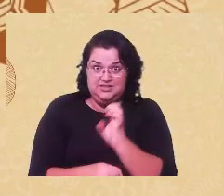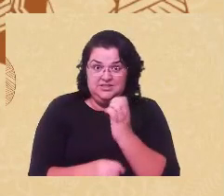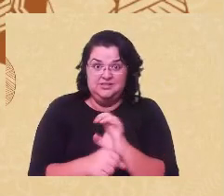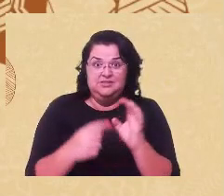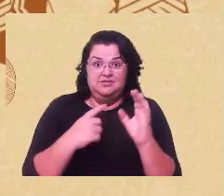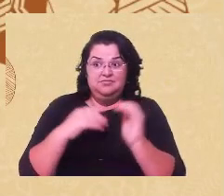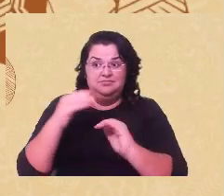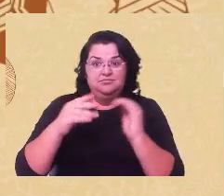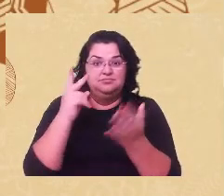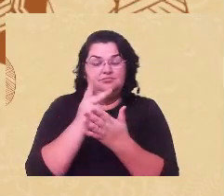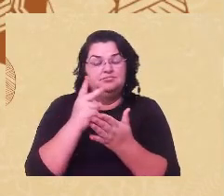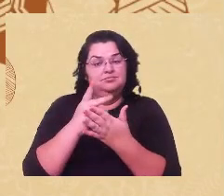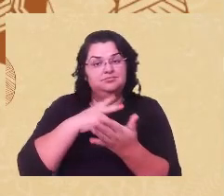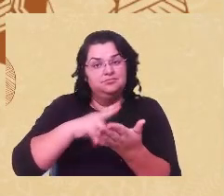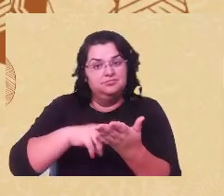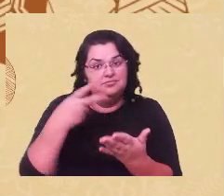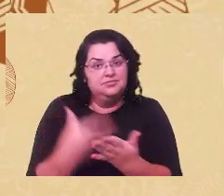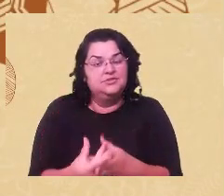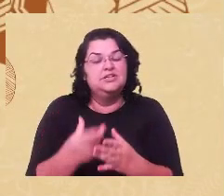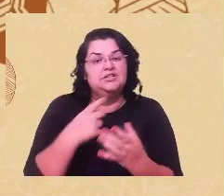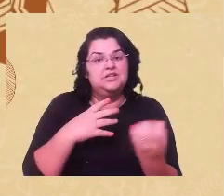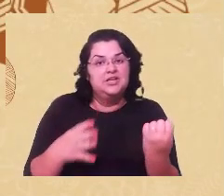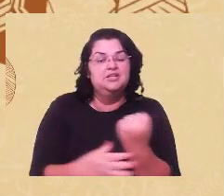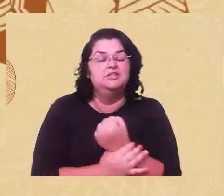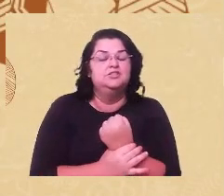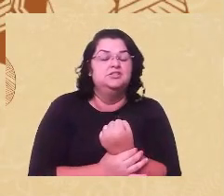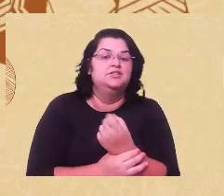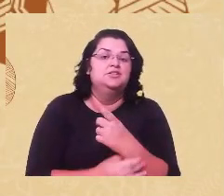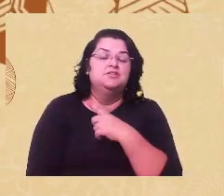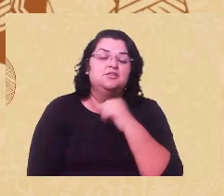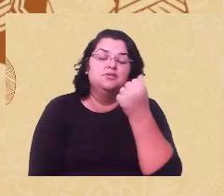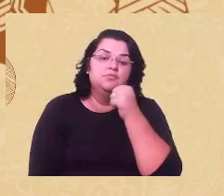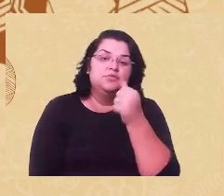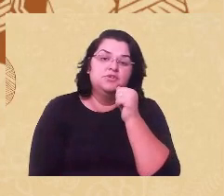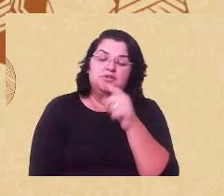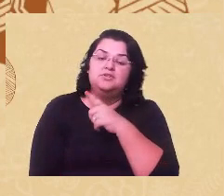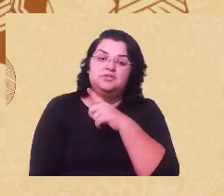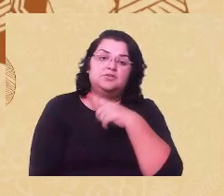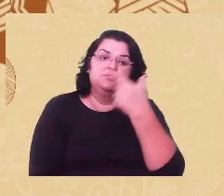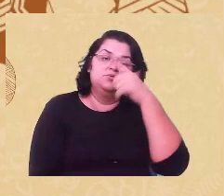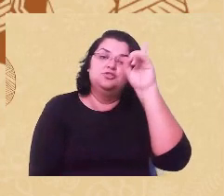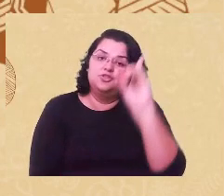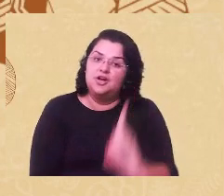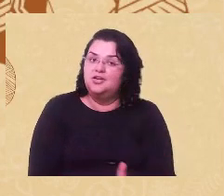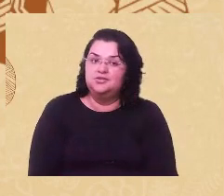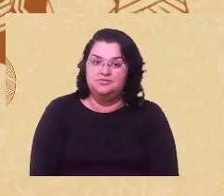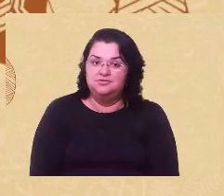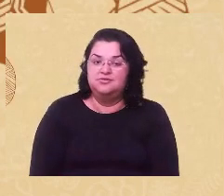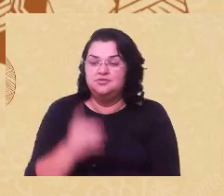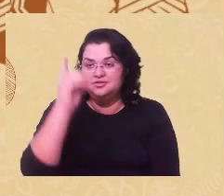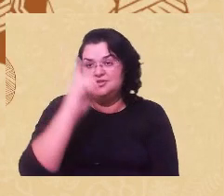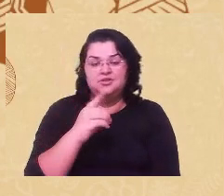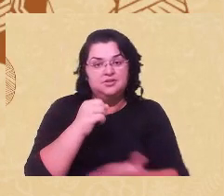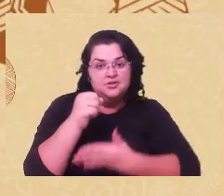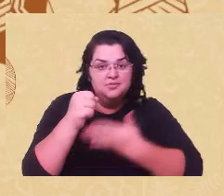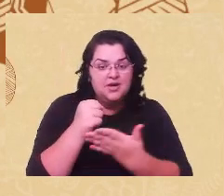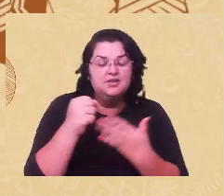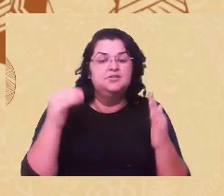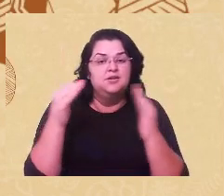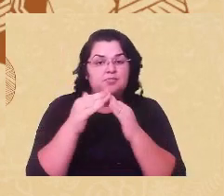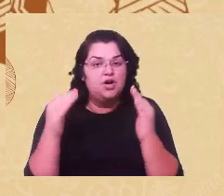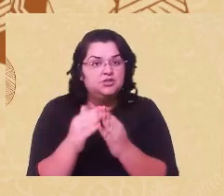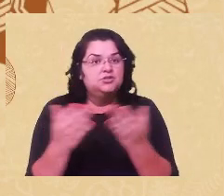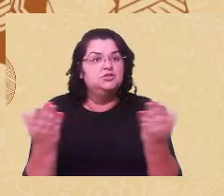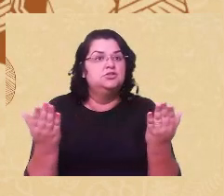potencialidade reprodutiva garantido, nós precisamos que as mulheres tenham vários outros direitos, direitos básicos, direito à moradia, direito